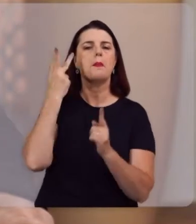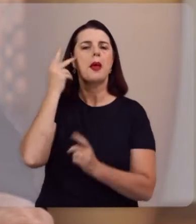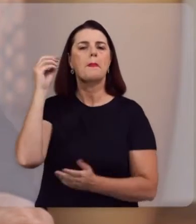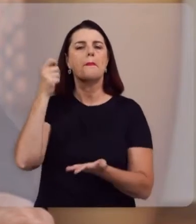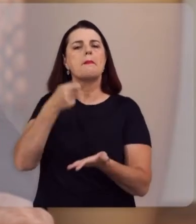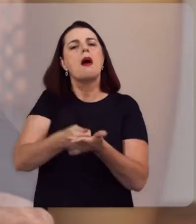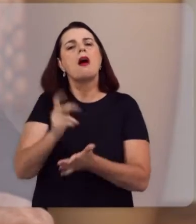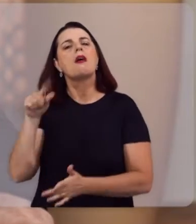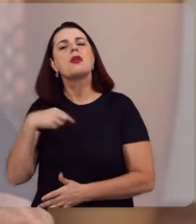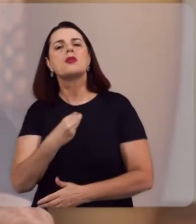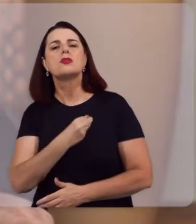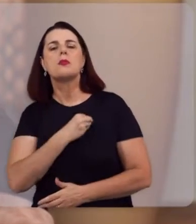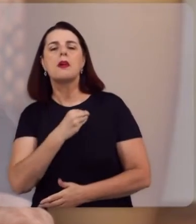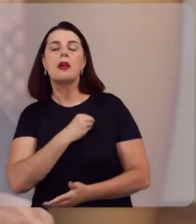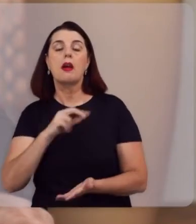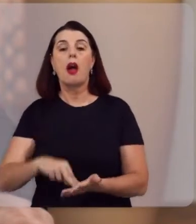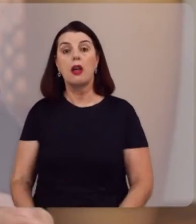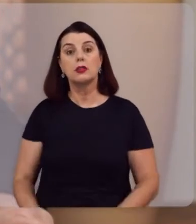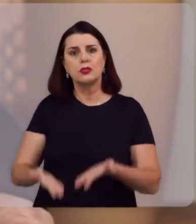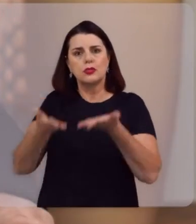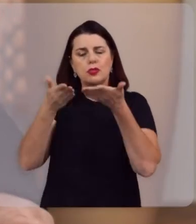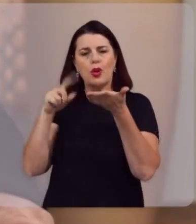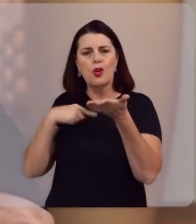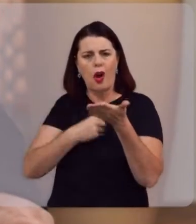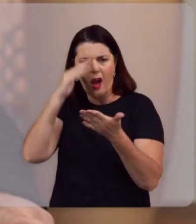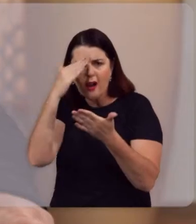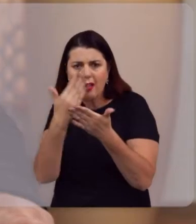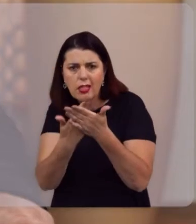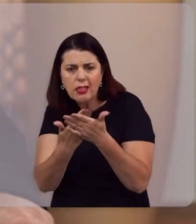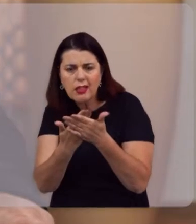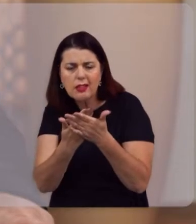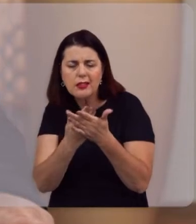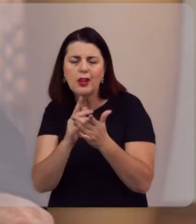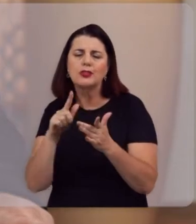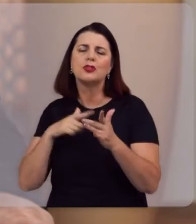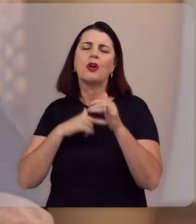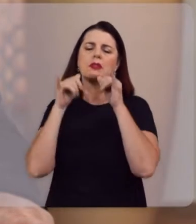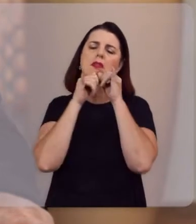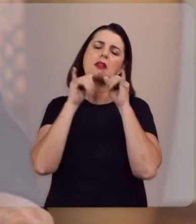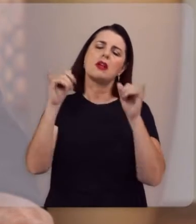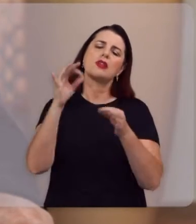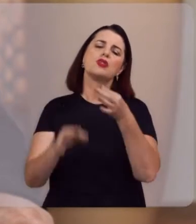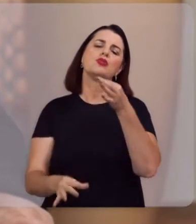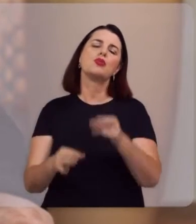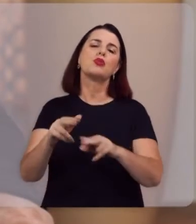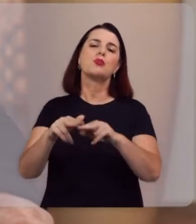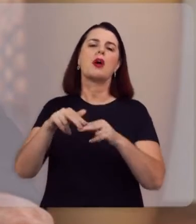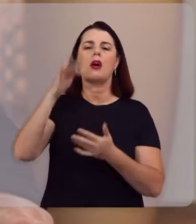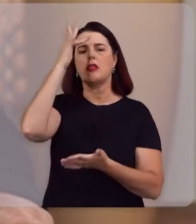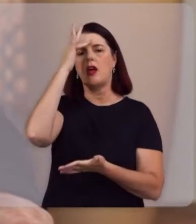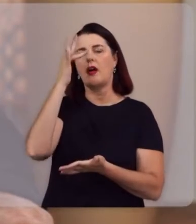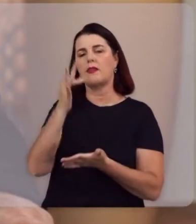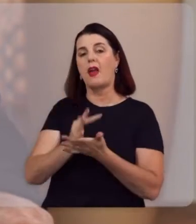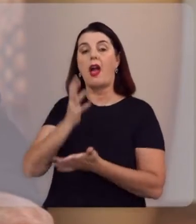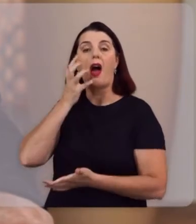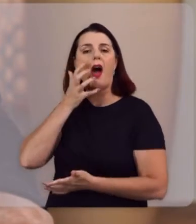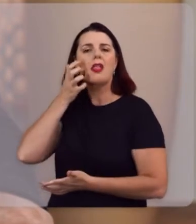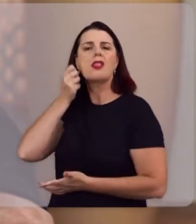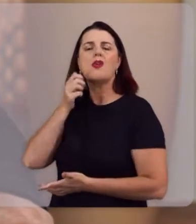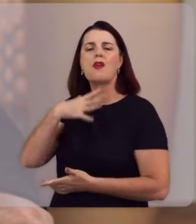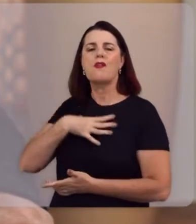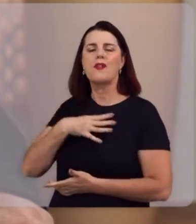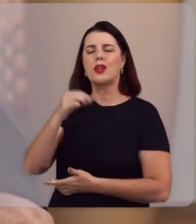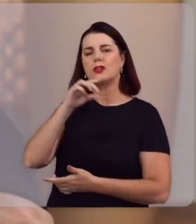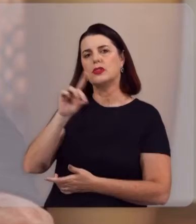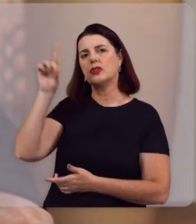pecados e ressuscitou, a Bíblia diz que quando cremos é sim. Nós somos declarados justos pela fé, nós somos adotados